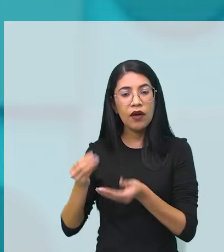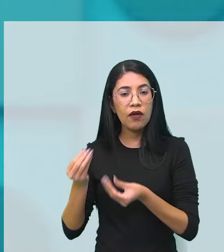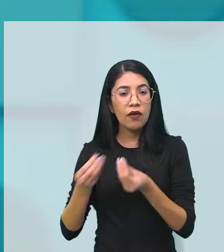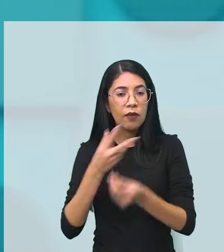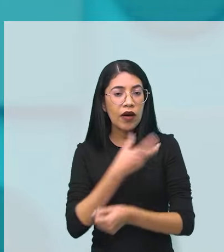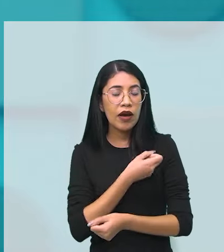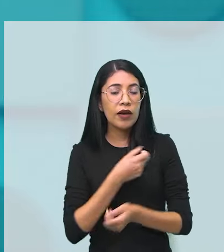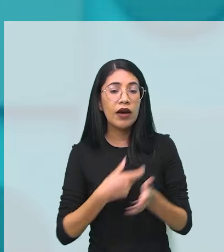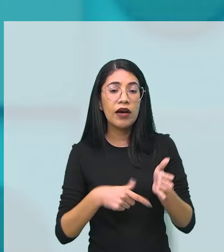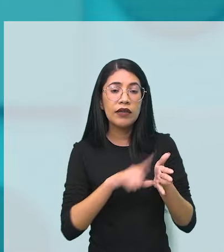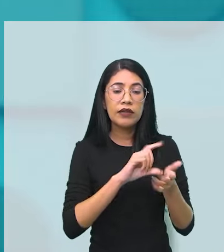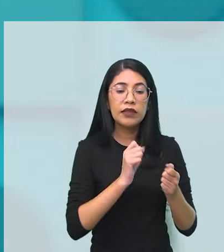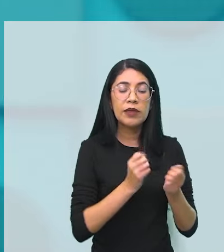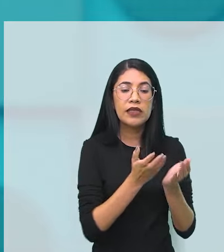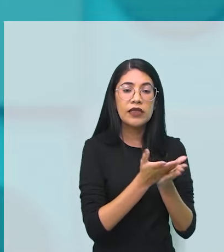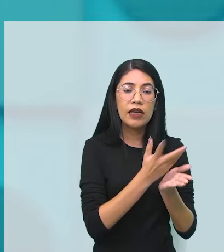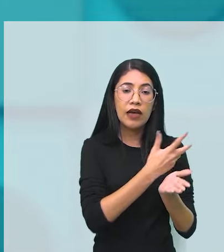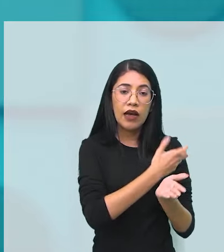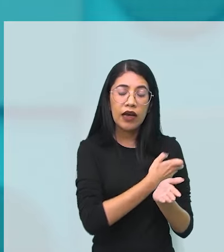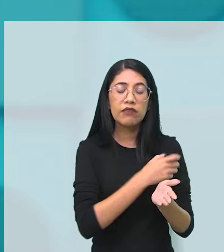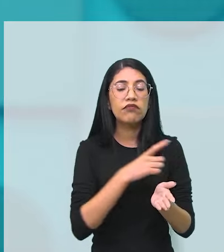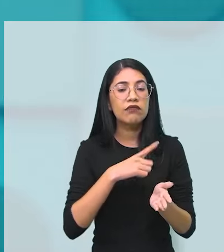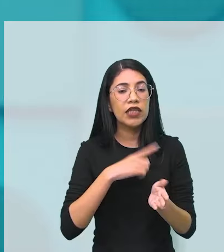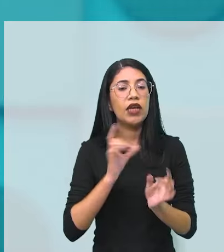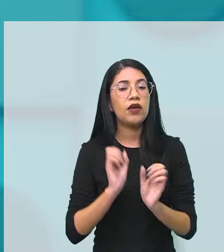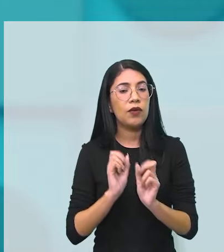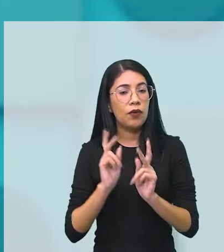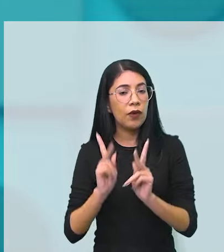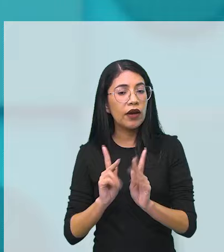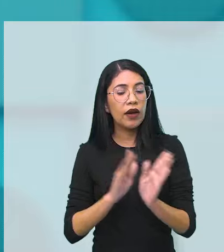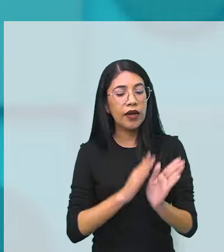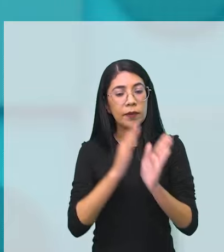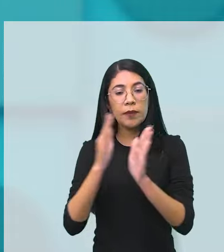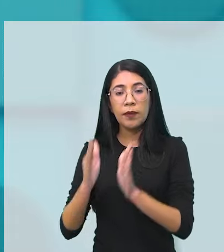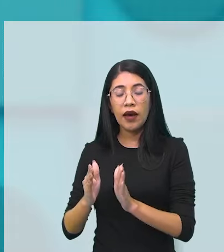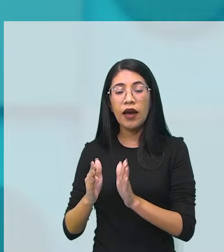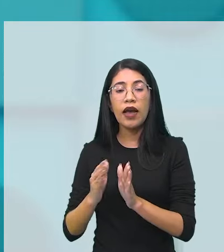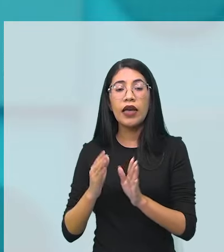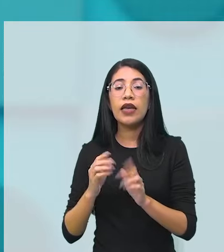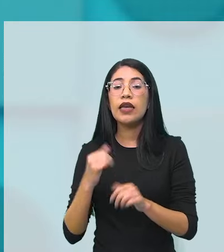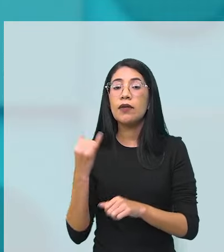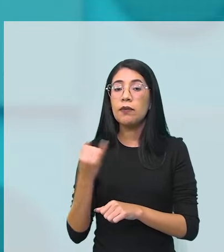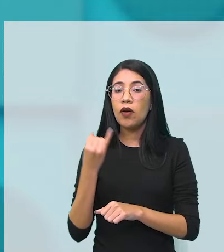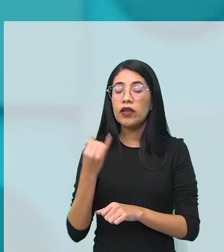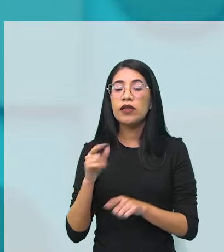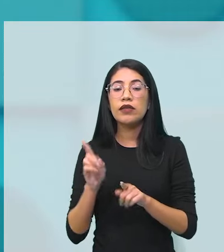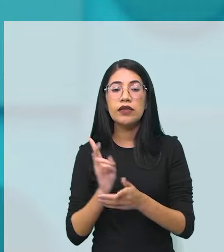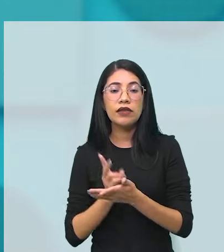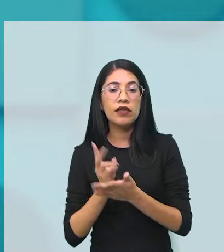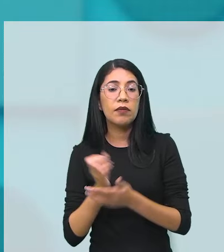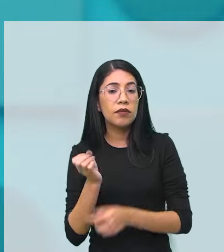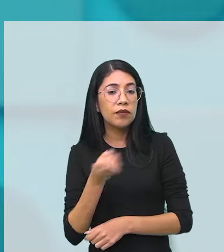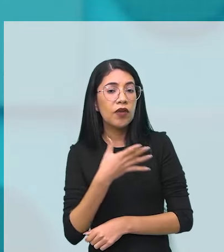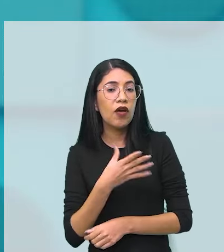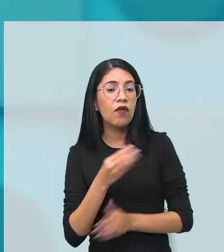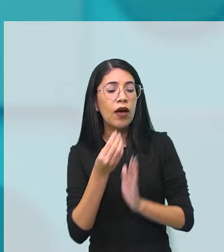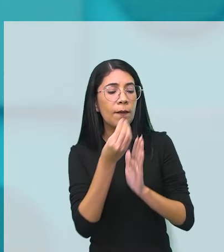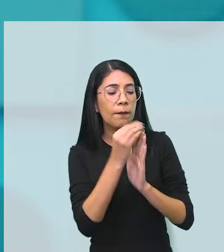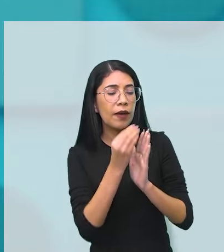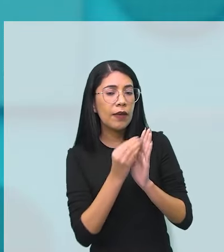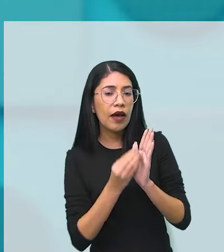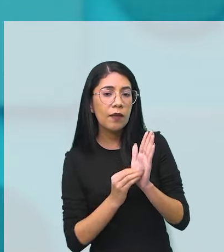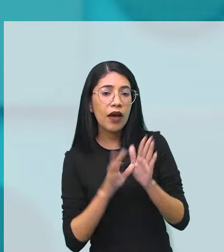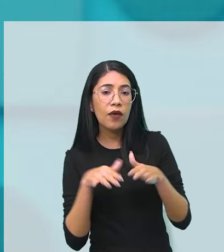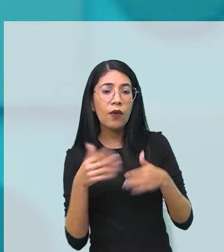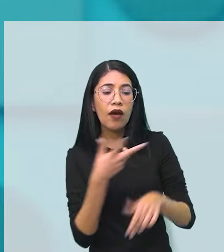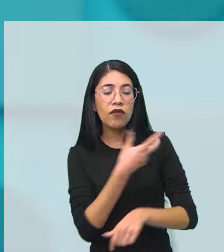Primeiramente, você tem que ter uma carteirinha. Aí, você tem a carteirinha. Opa! É importante, por quê? Deixar atualizada. Quais vacinas você tem que tomar?